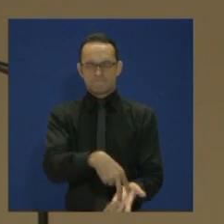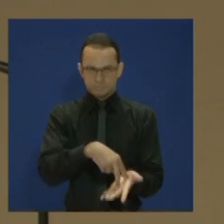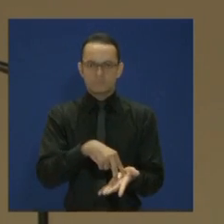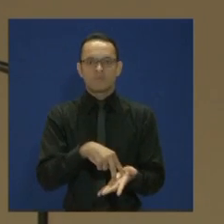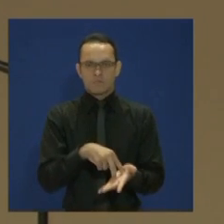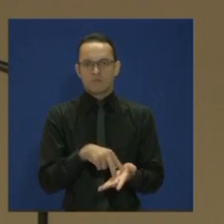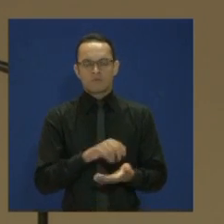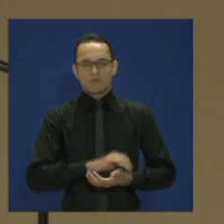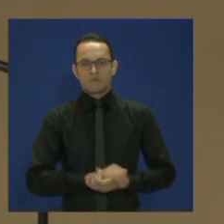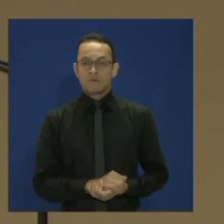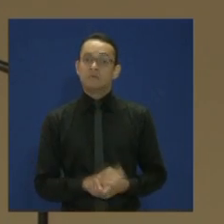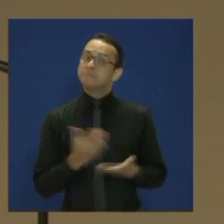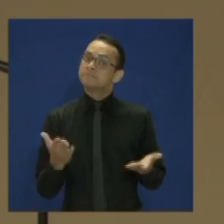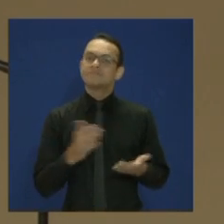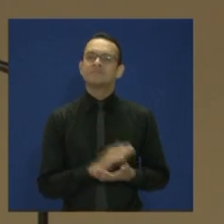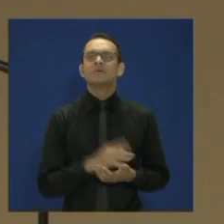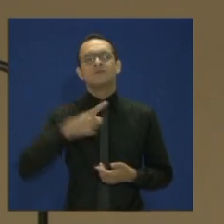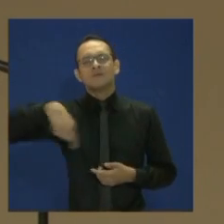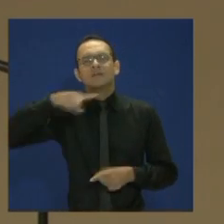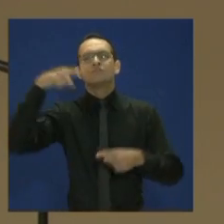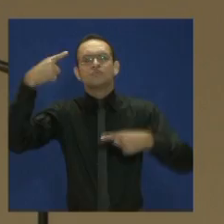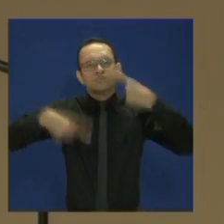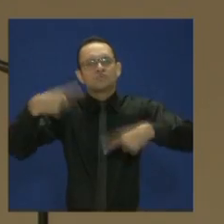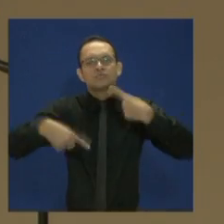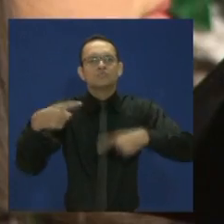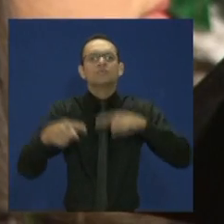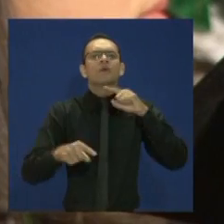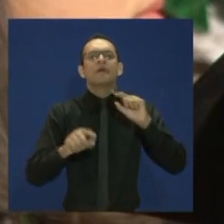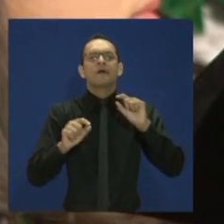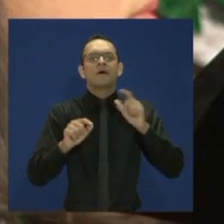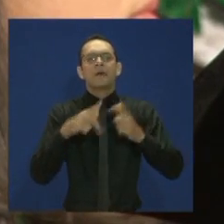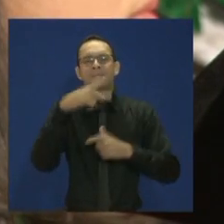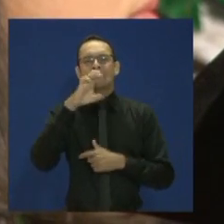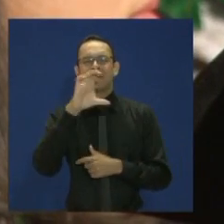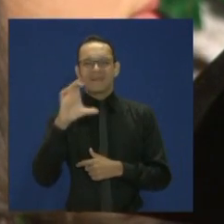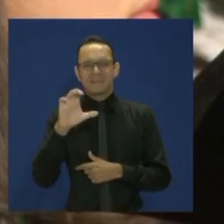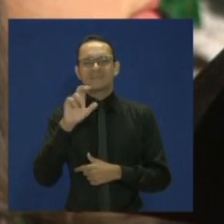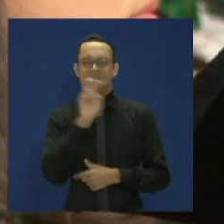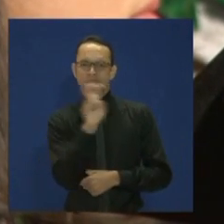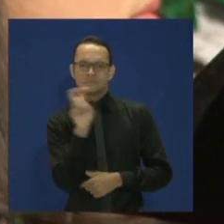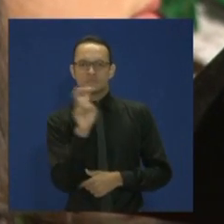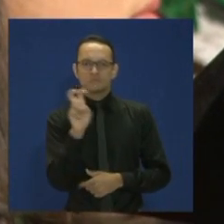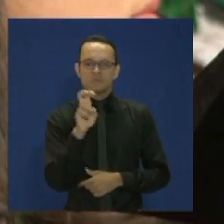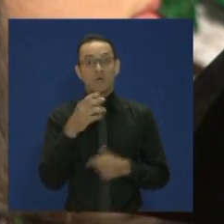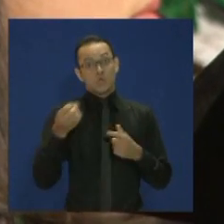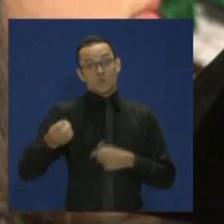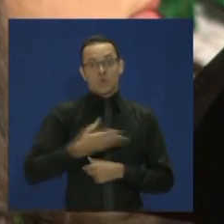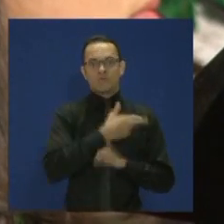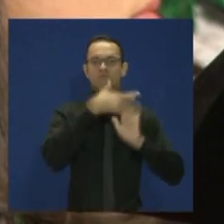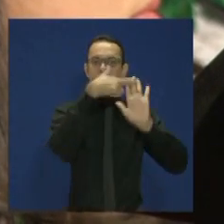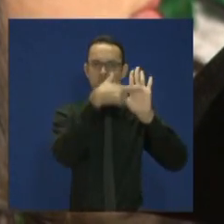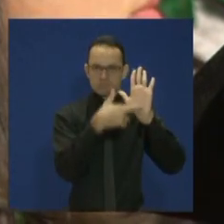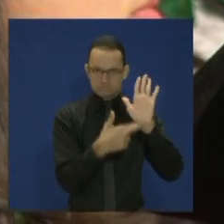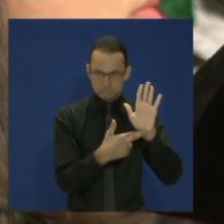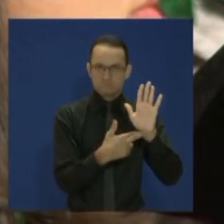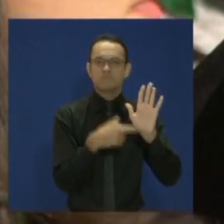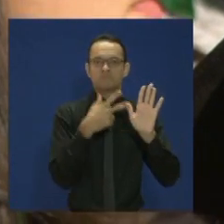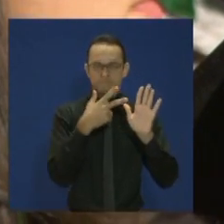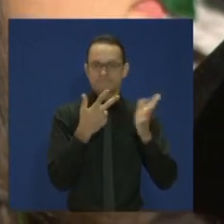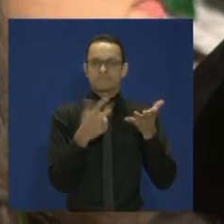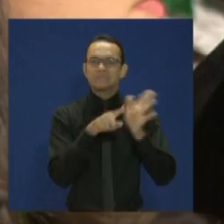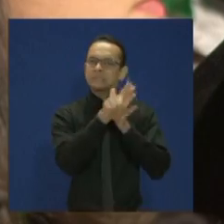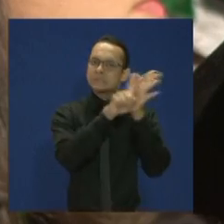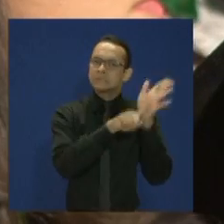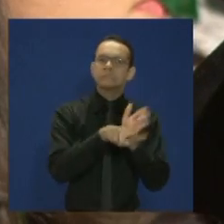sólida. Então, o que se discute hoje com essa PEC, com esse novo regime fiscal, eu diria que é nada